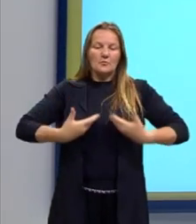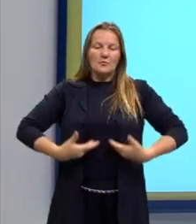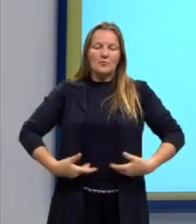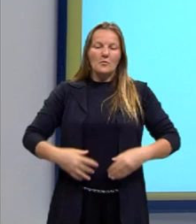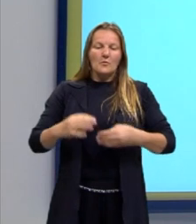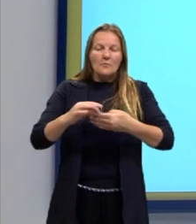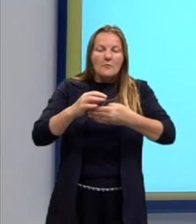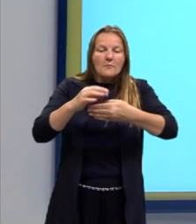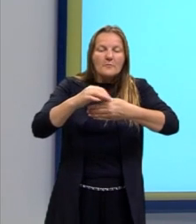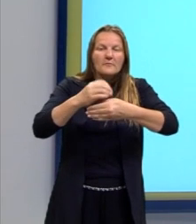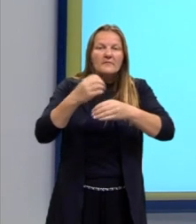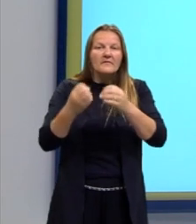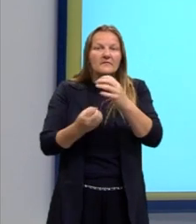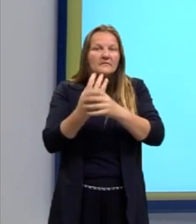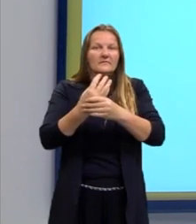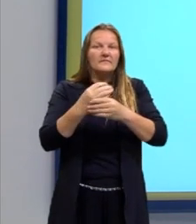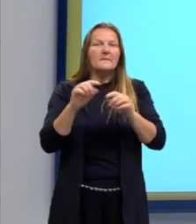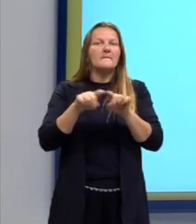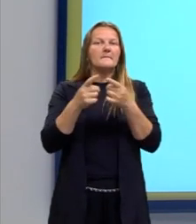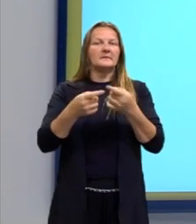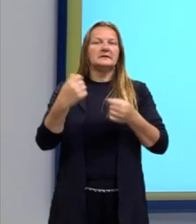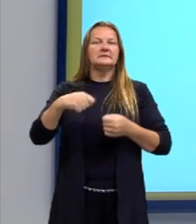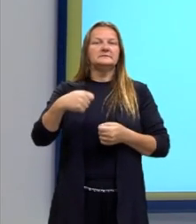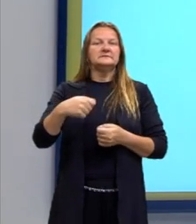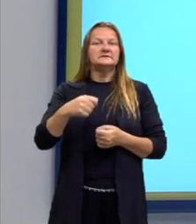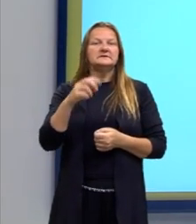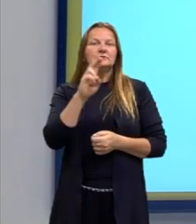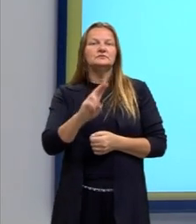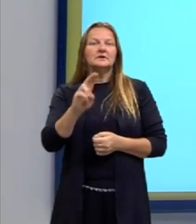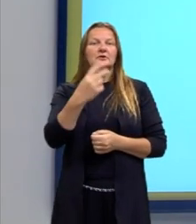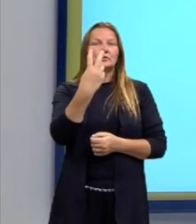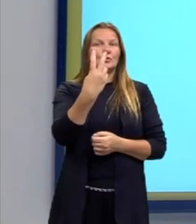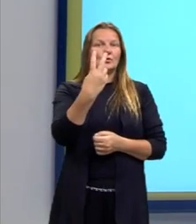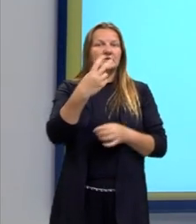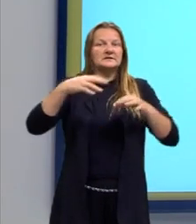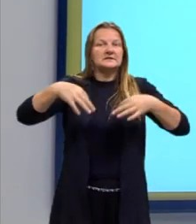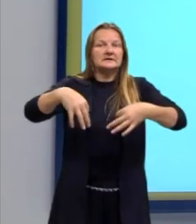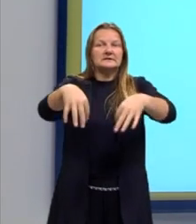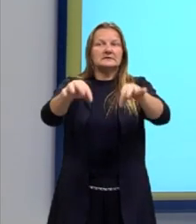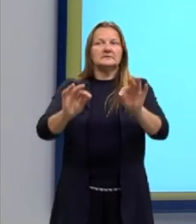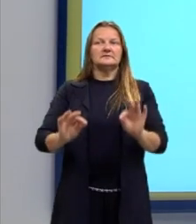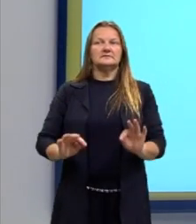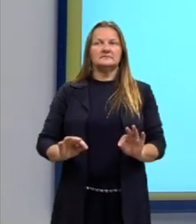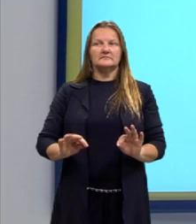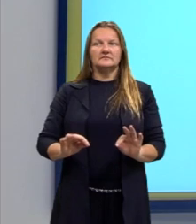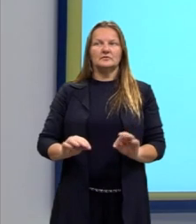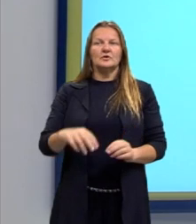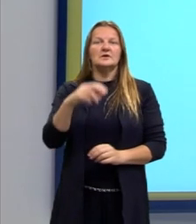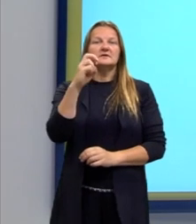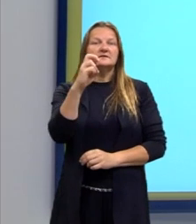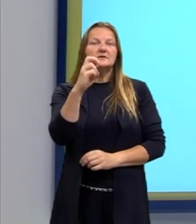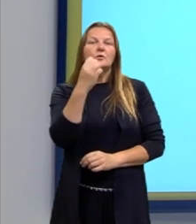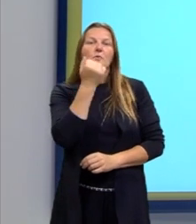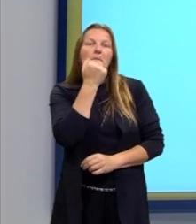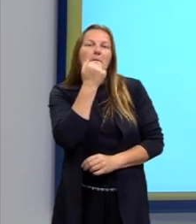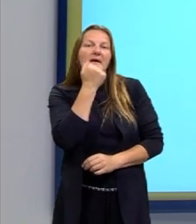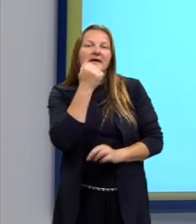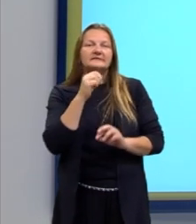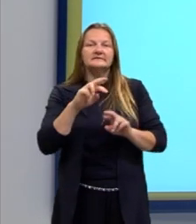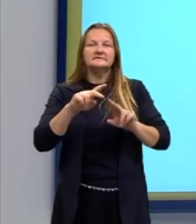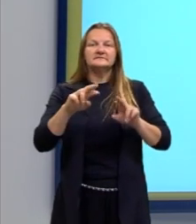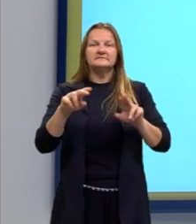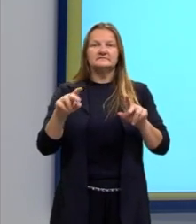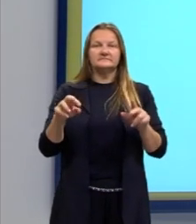mas ela precisa utilizar dois tipos de tecidos e cinco tipos de pedras.